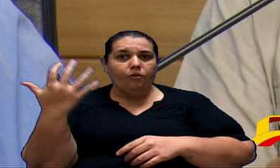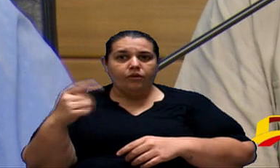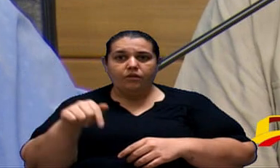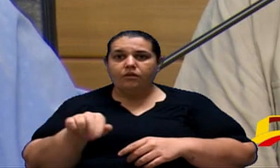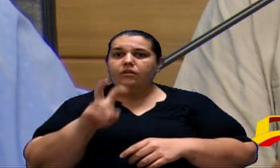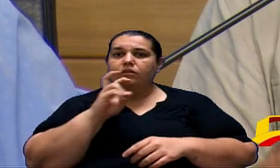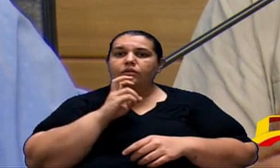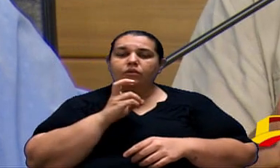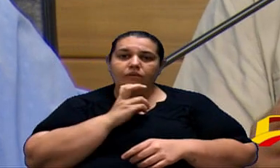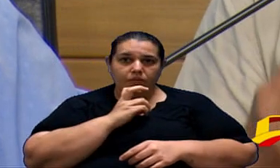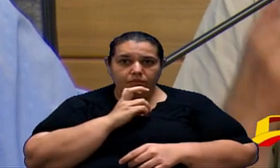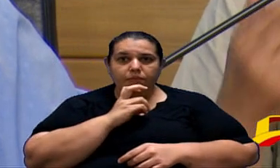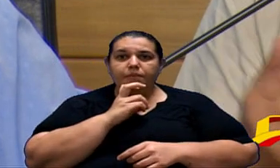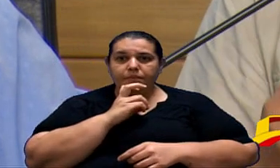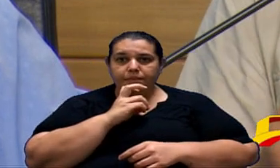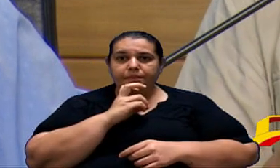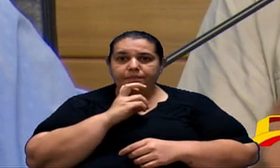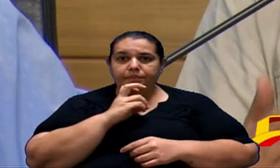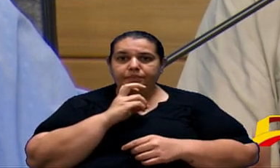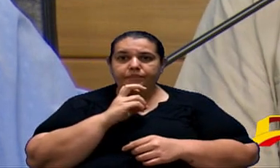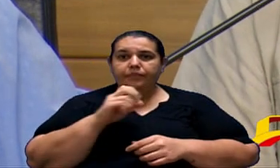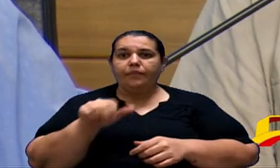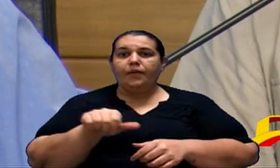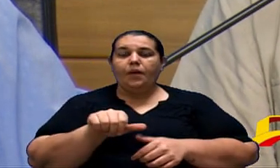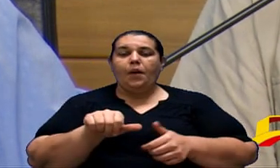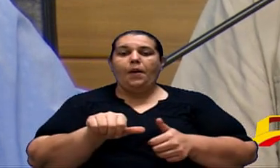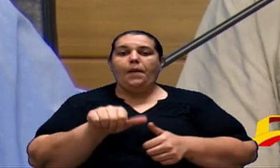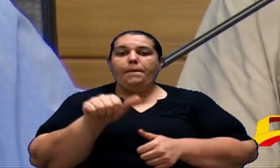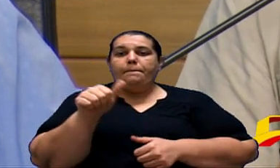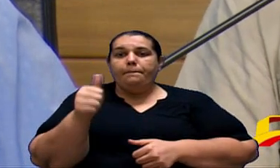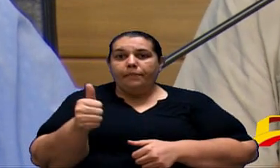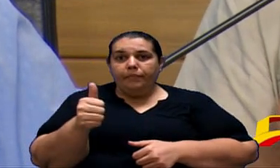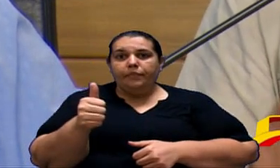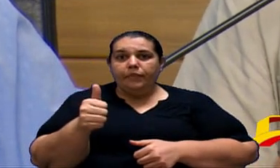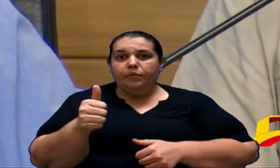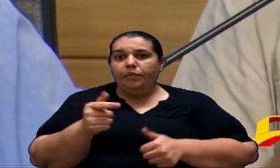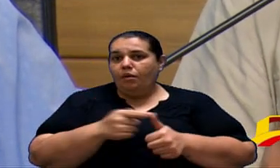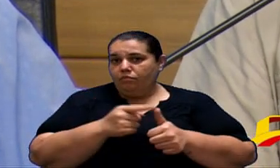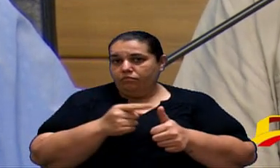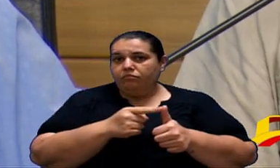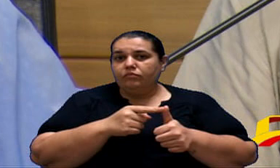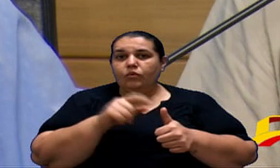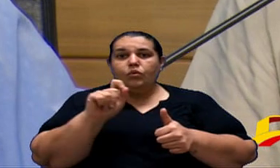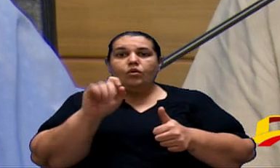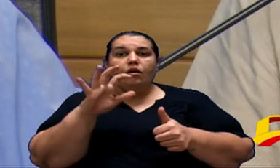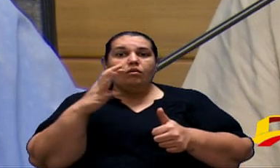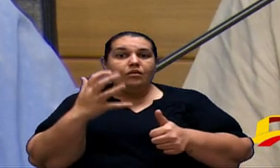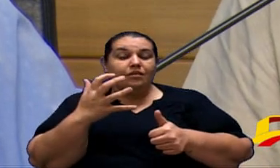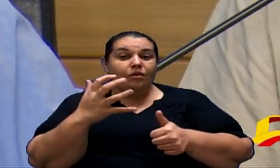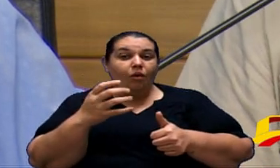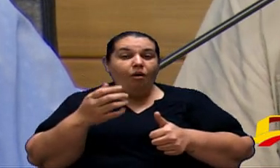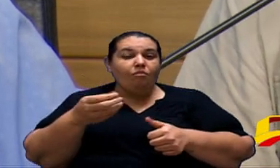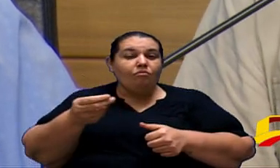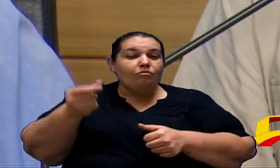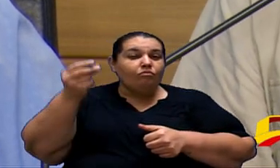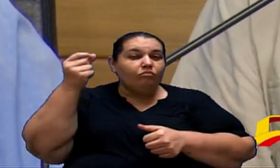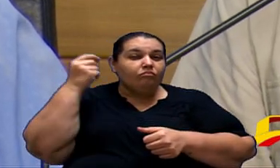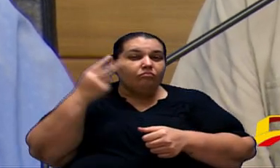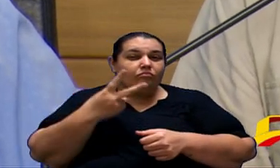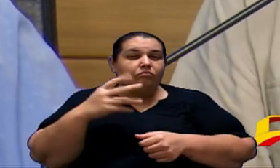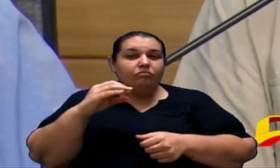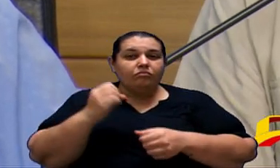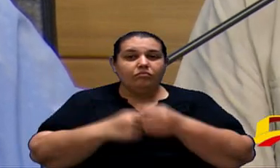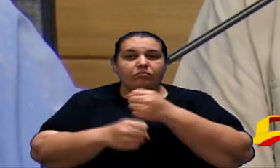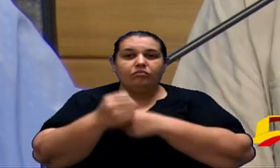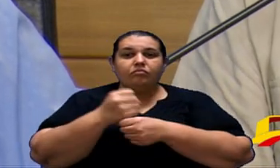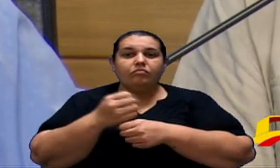isso aqui hoje é um primeiro passo é um primeiro repasso do que aconteceu há 20 anos atrás e quero aqui